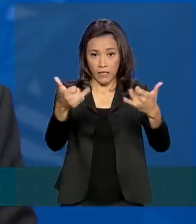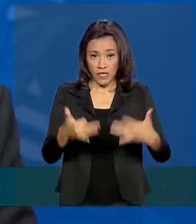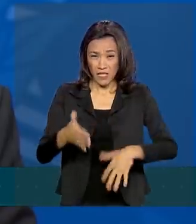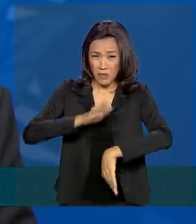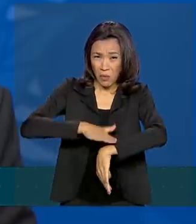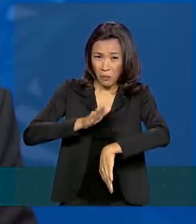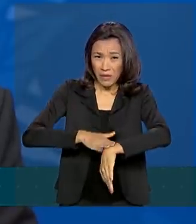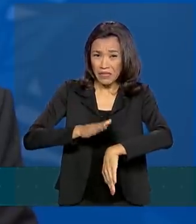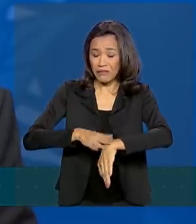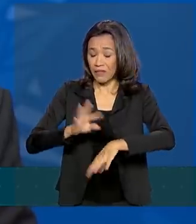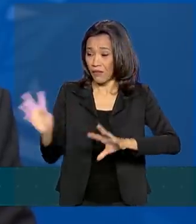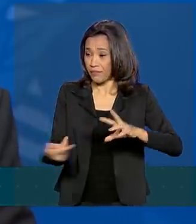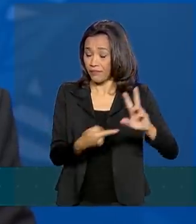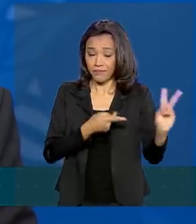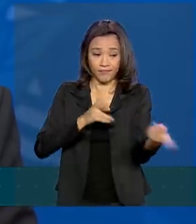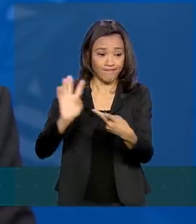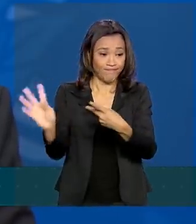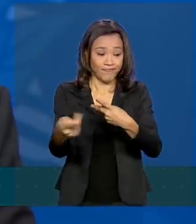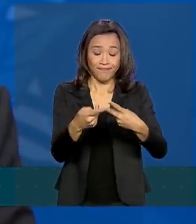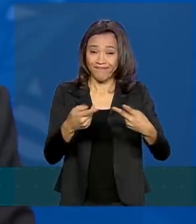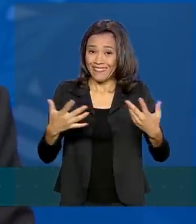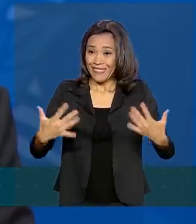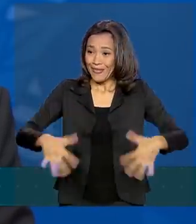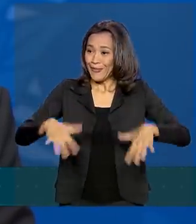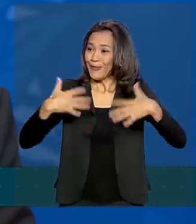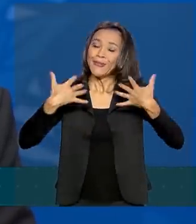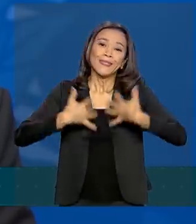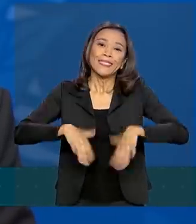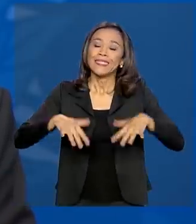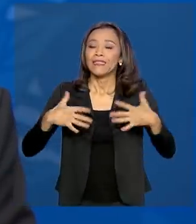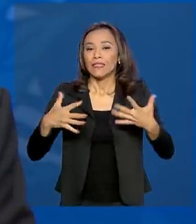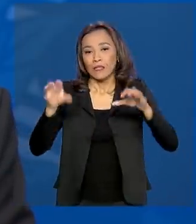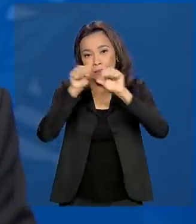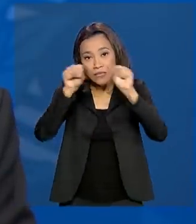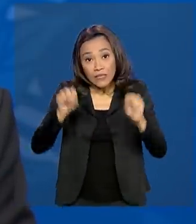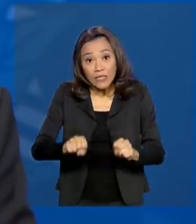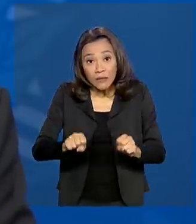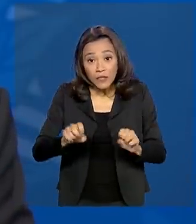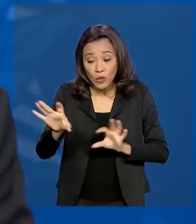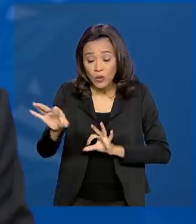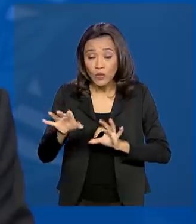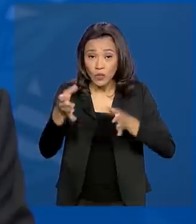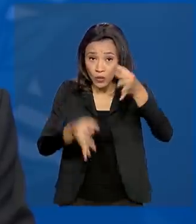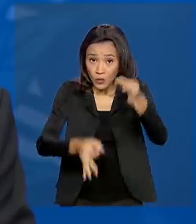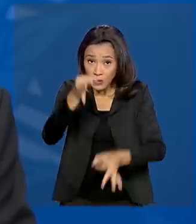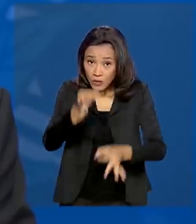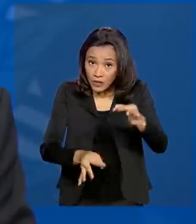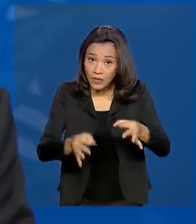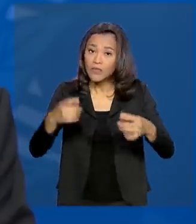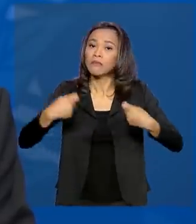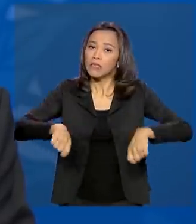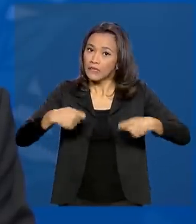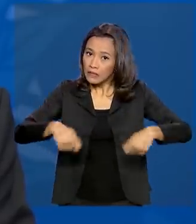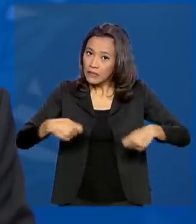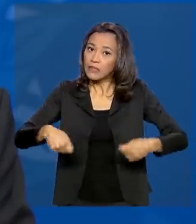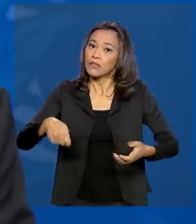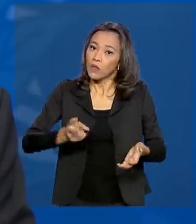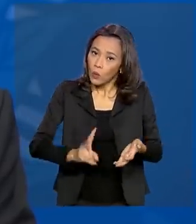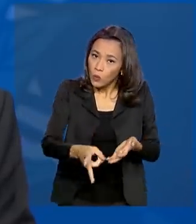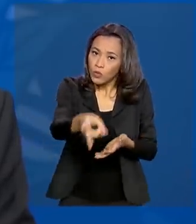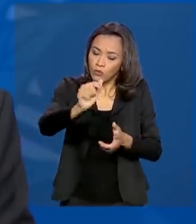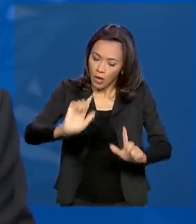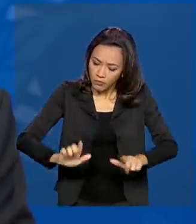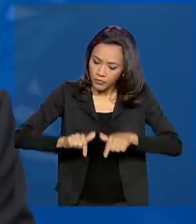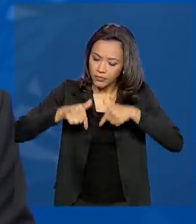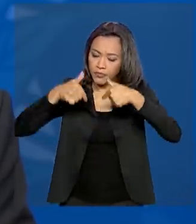de fragilidade humana, o sistema de justiça deve mais do que nunca estar em funcionamento para oferecer o amparo